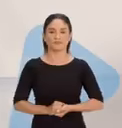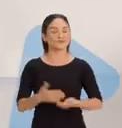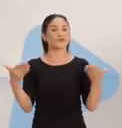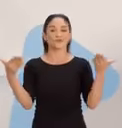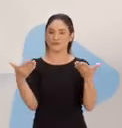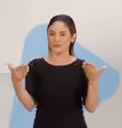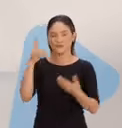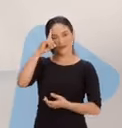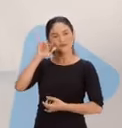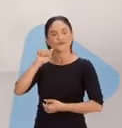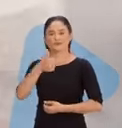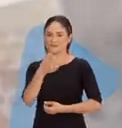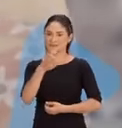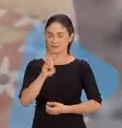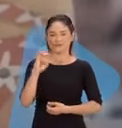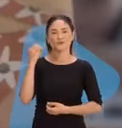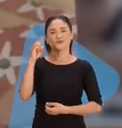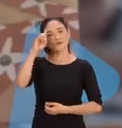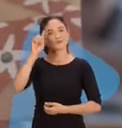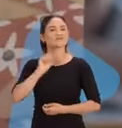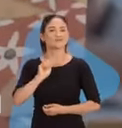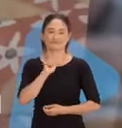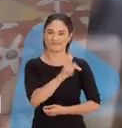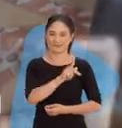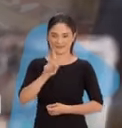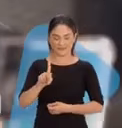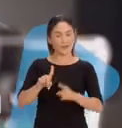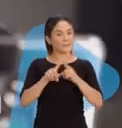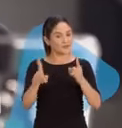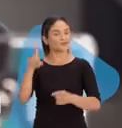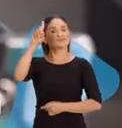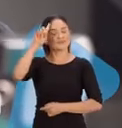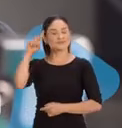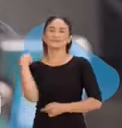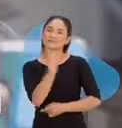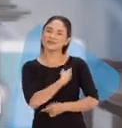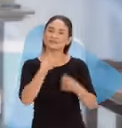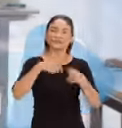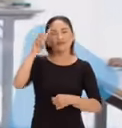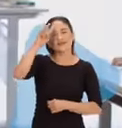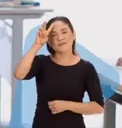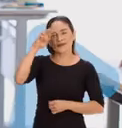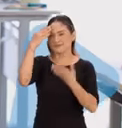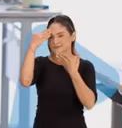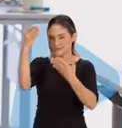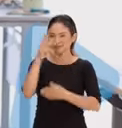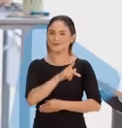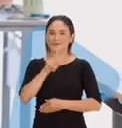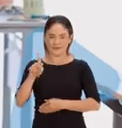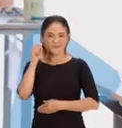Hoje, dia 15 de outubro, é dia do professor, mas todos os dias devemos lembrar e reverenciar nossos